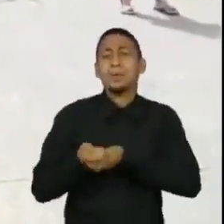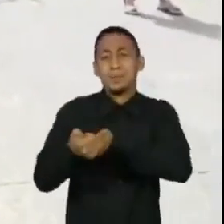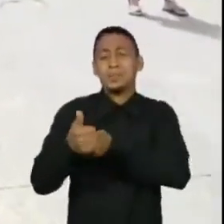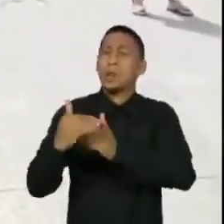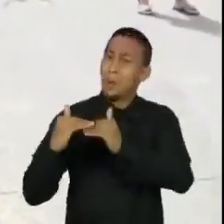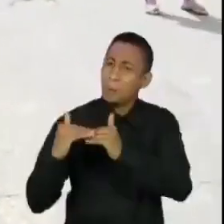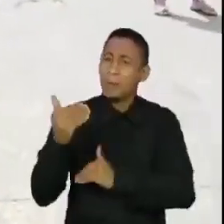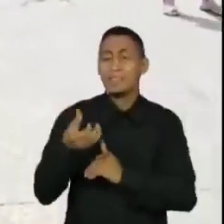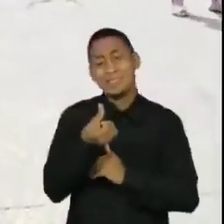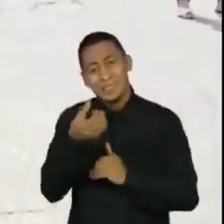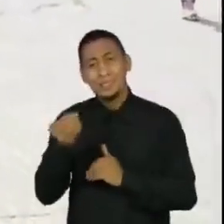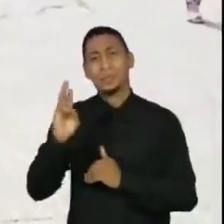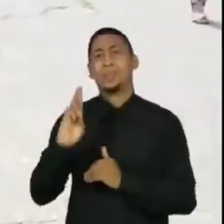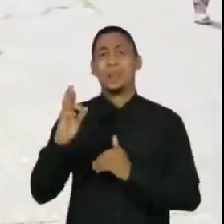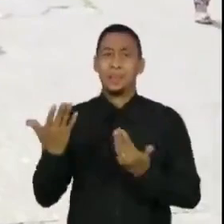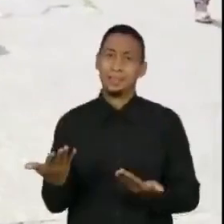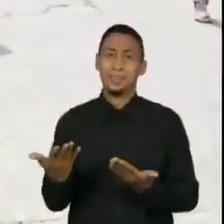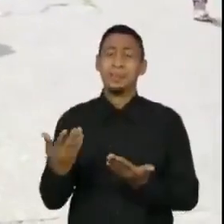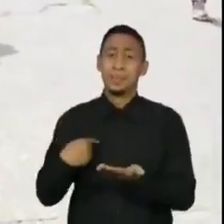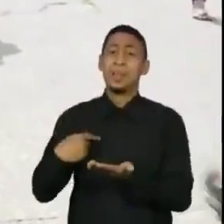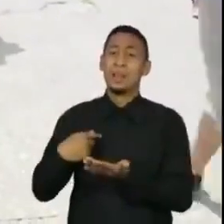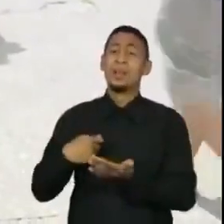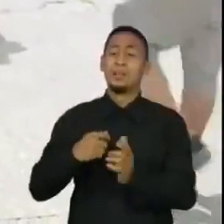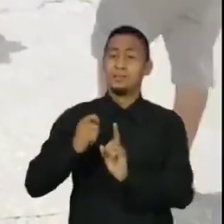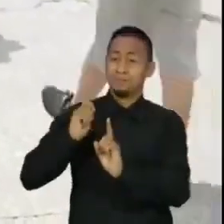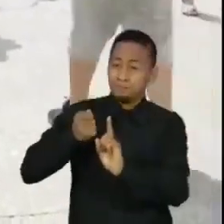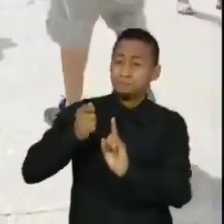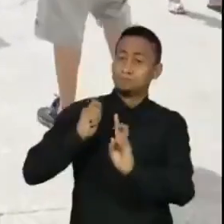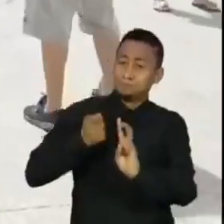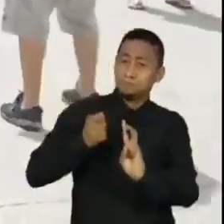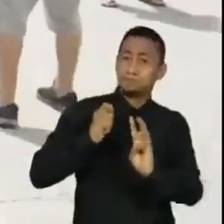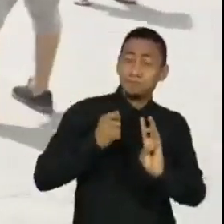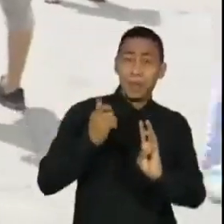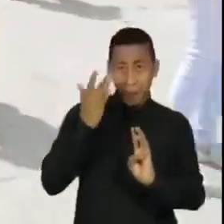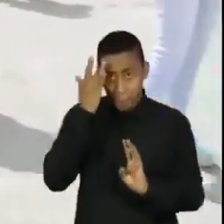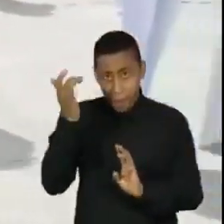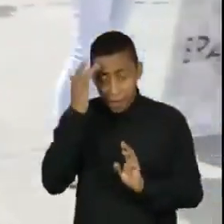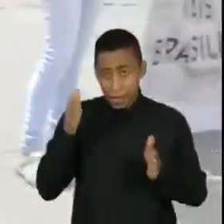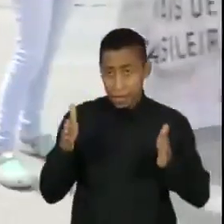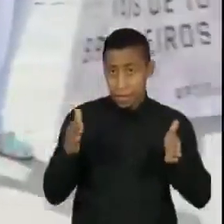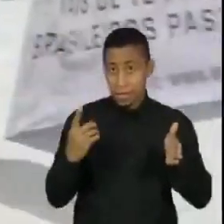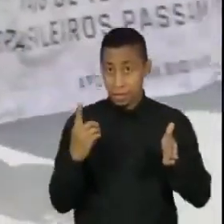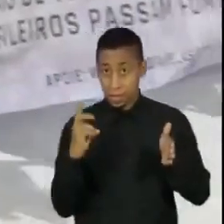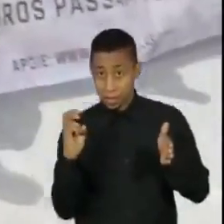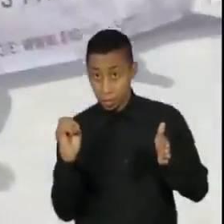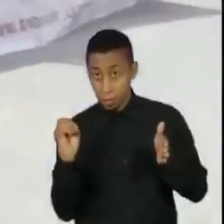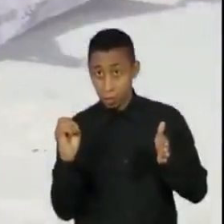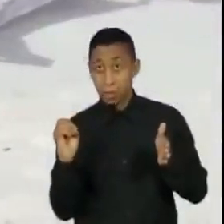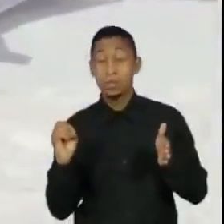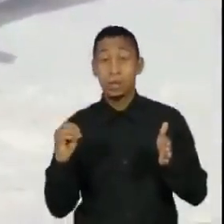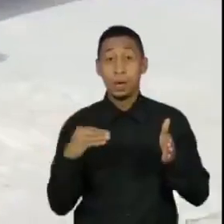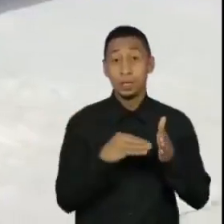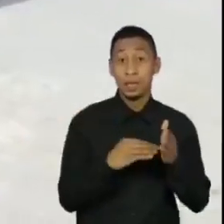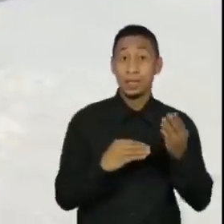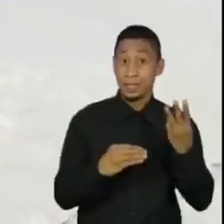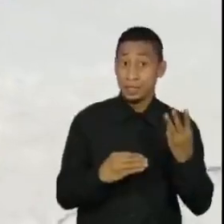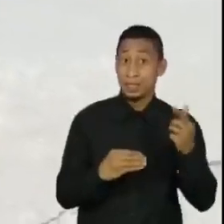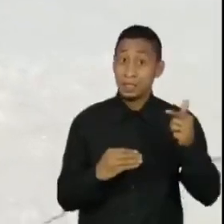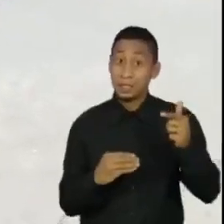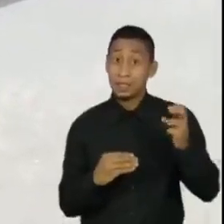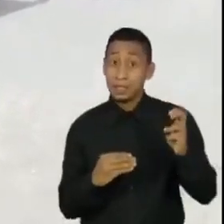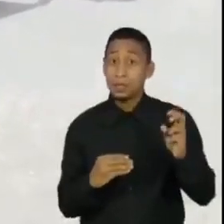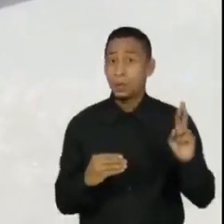R$ 600. As parcelas que serão pagas a partir de amanhã variam entre R$ 150 e R$ 375.